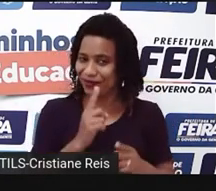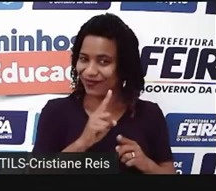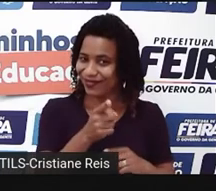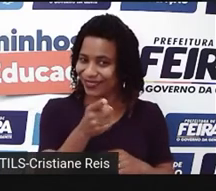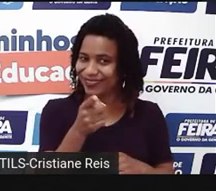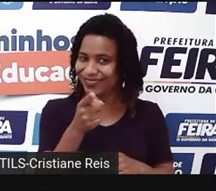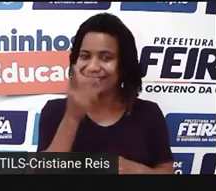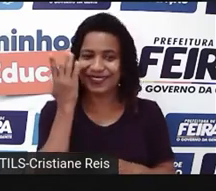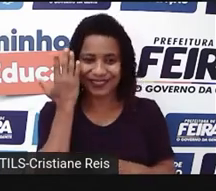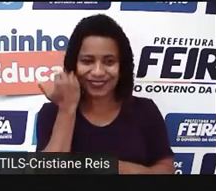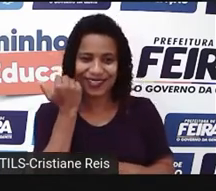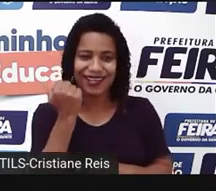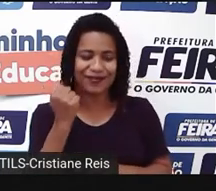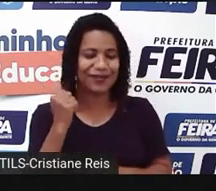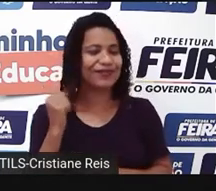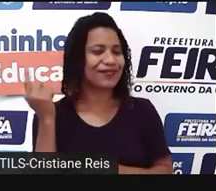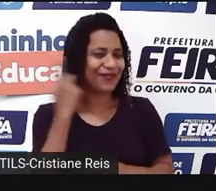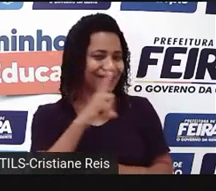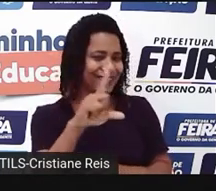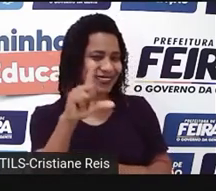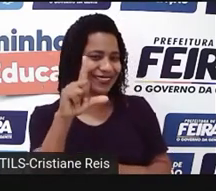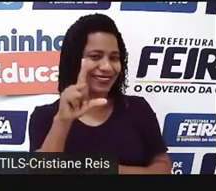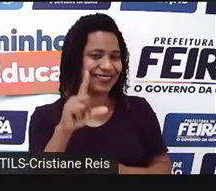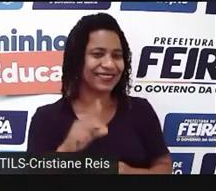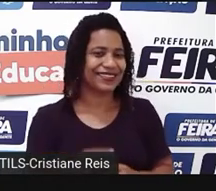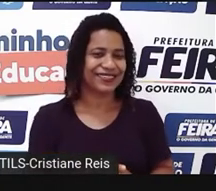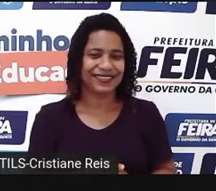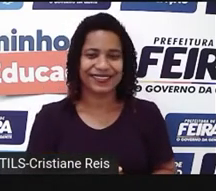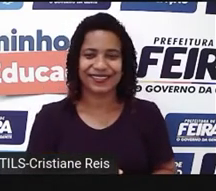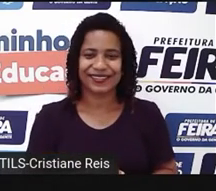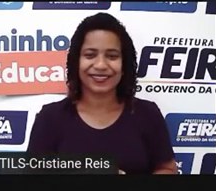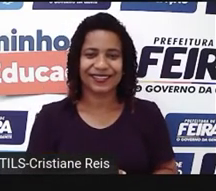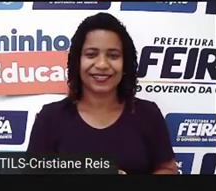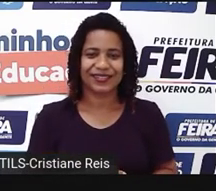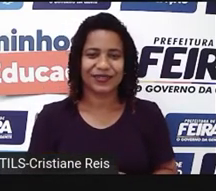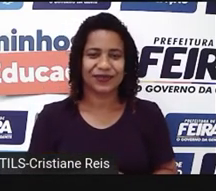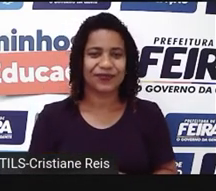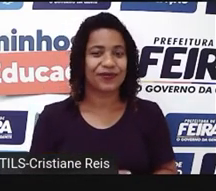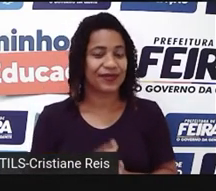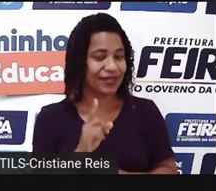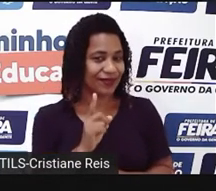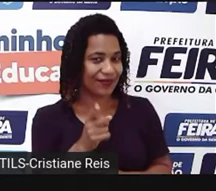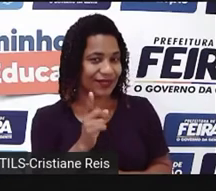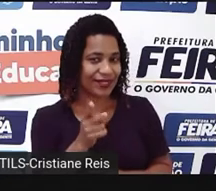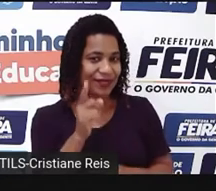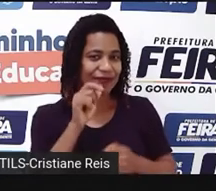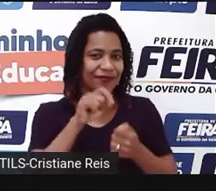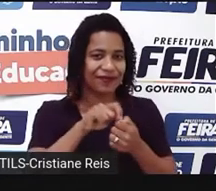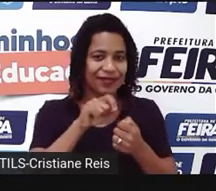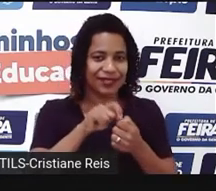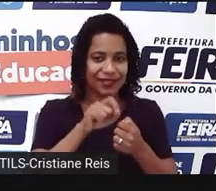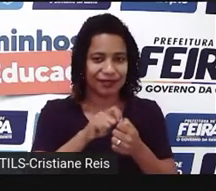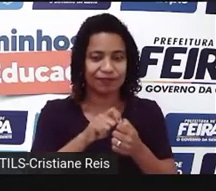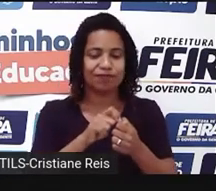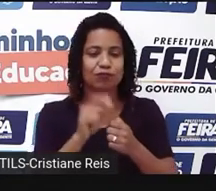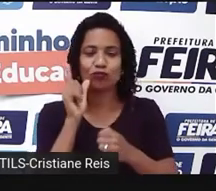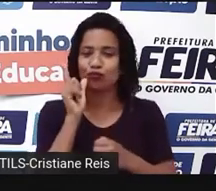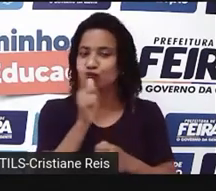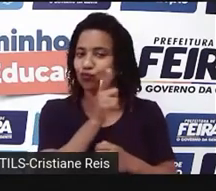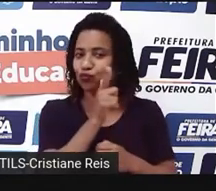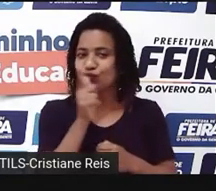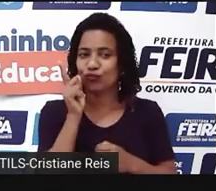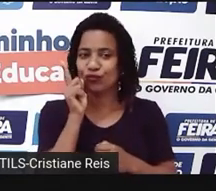porque você é capaz de realizar. Agora é sua vez. Vamos fazer de conta que estamos no